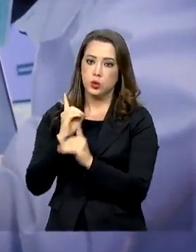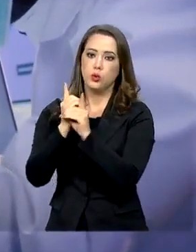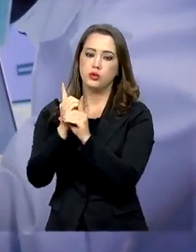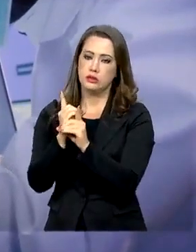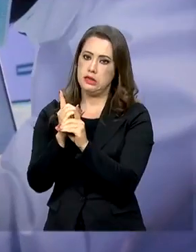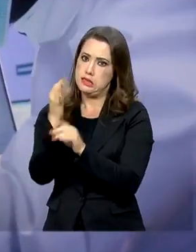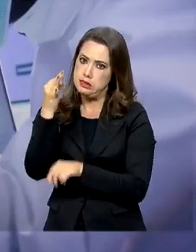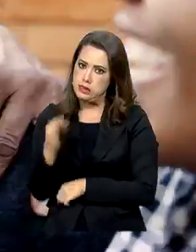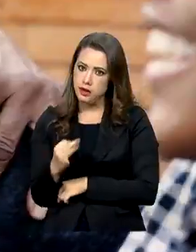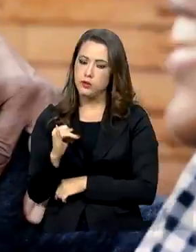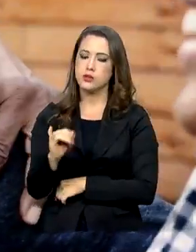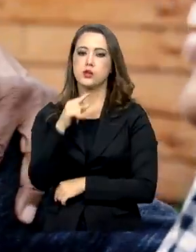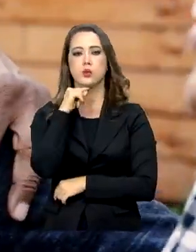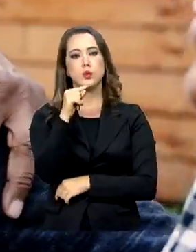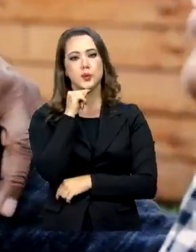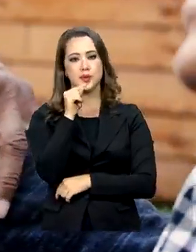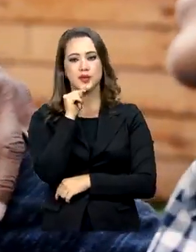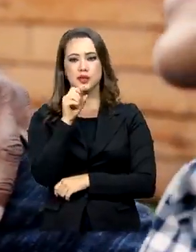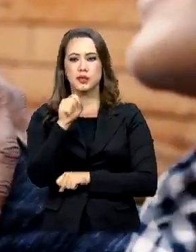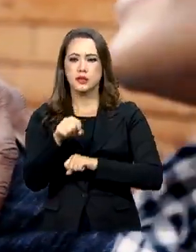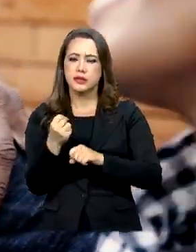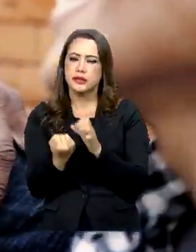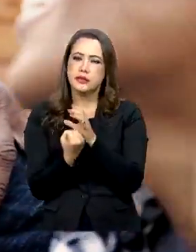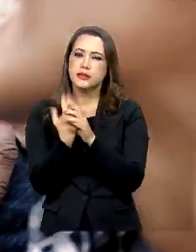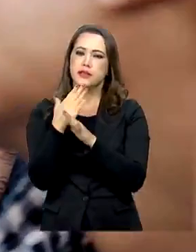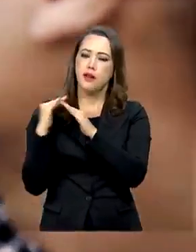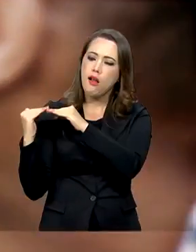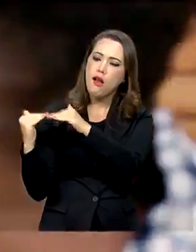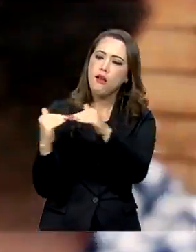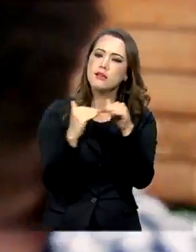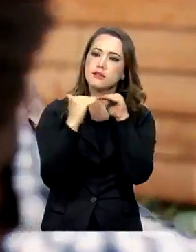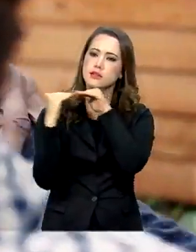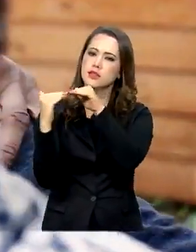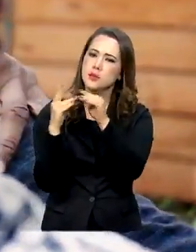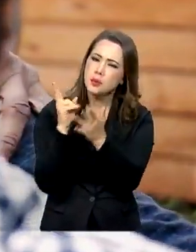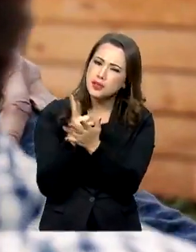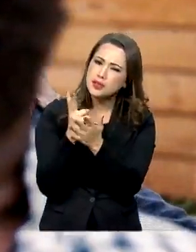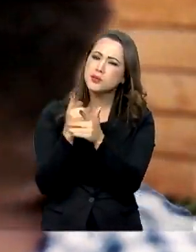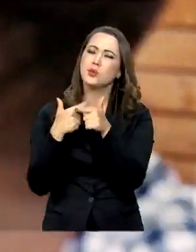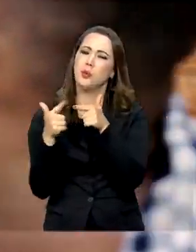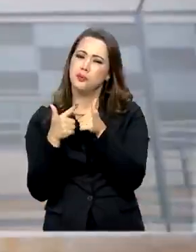dúvida, assemear equilíbrio no campo da desavença.